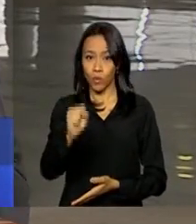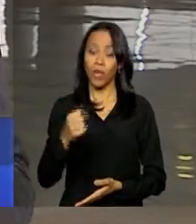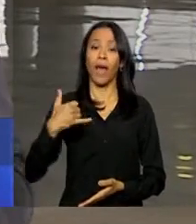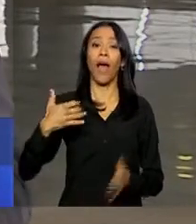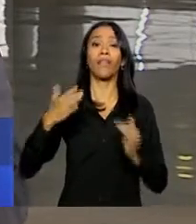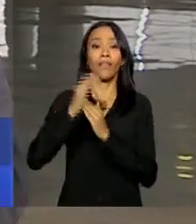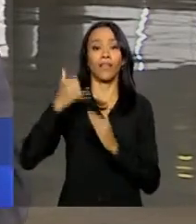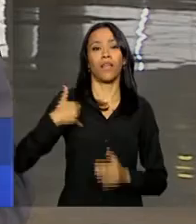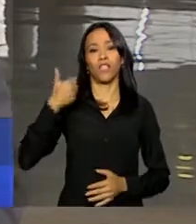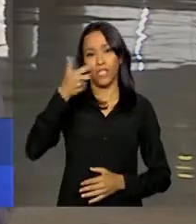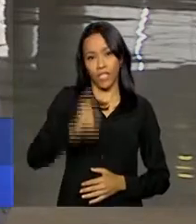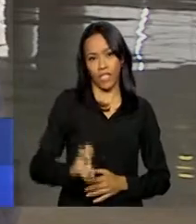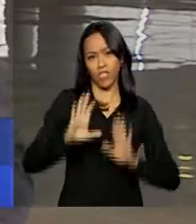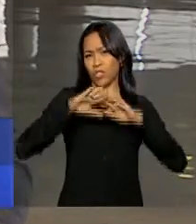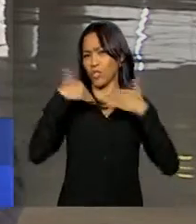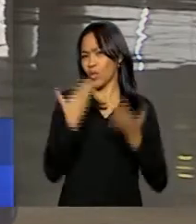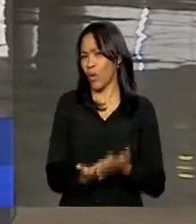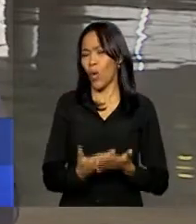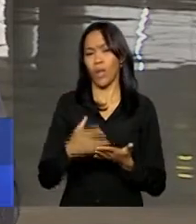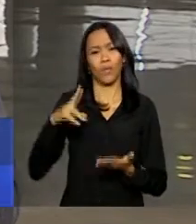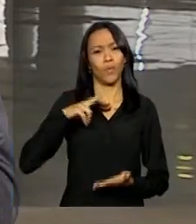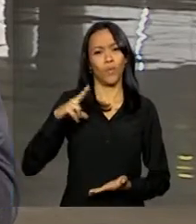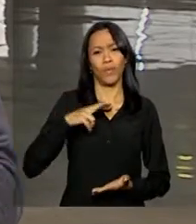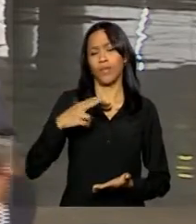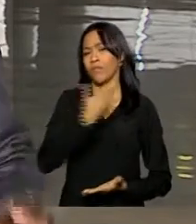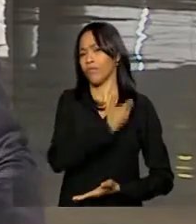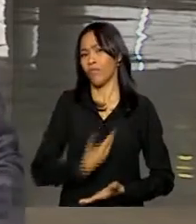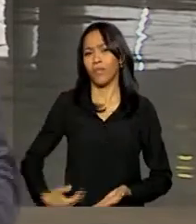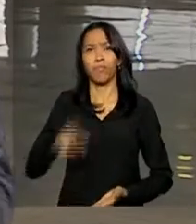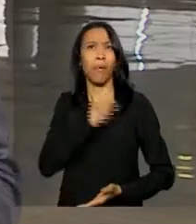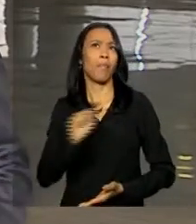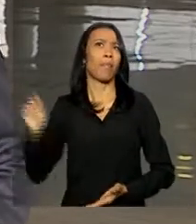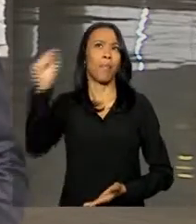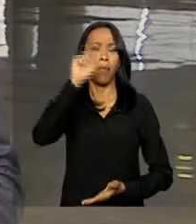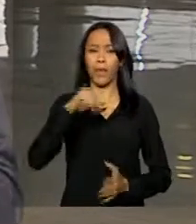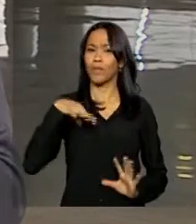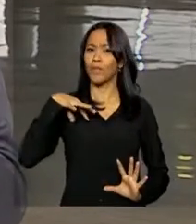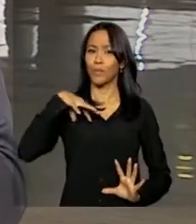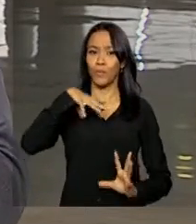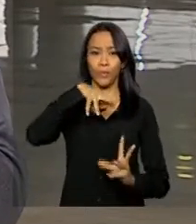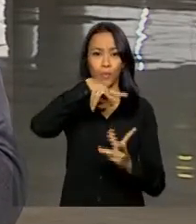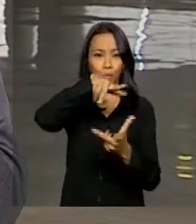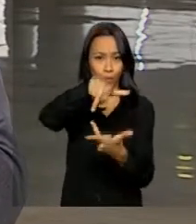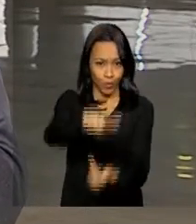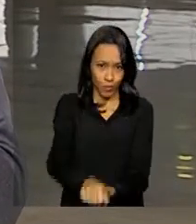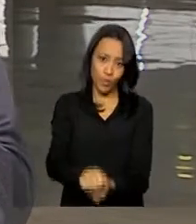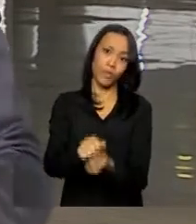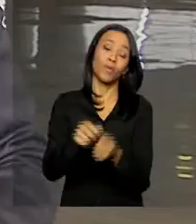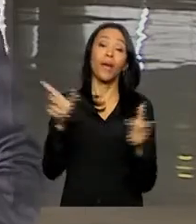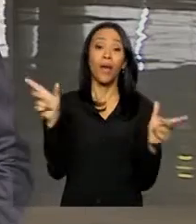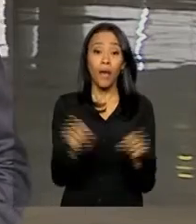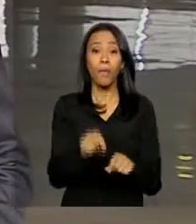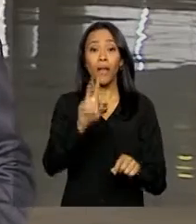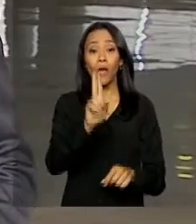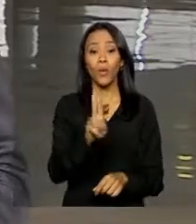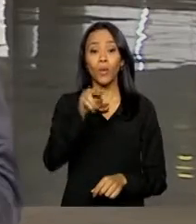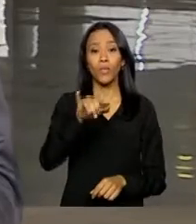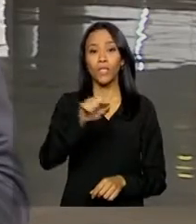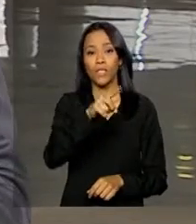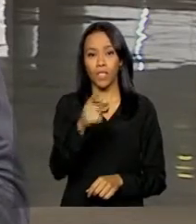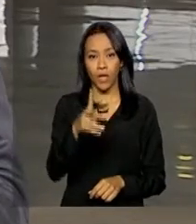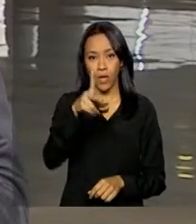de escolas públicas ou privadas de todo o Brasil. O concurso é promovido em todo o mundo pela União Postal Universal.